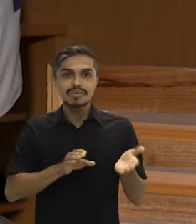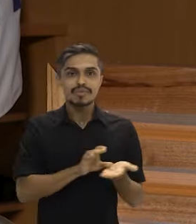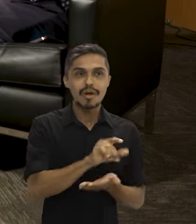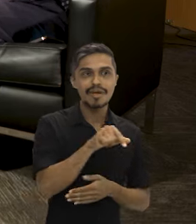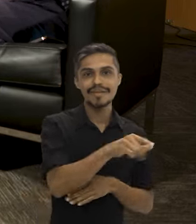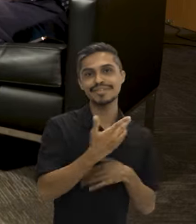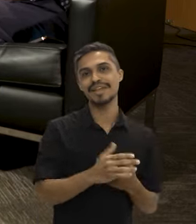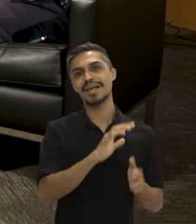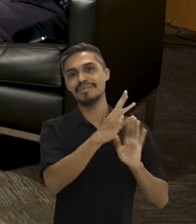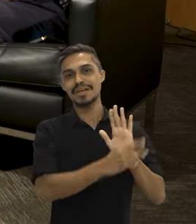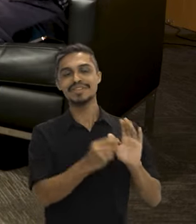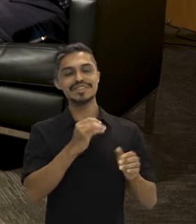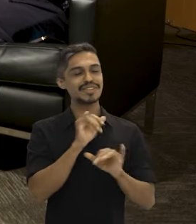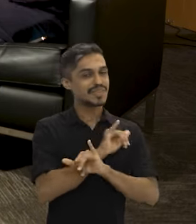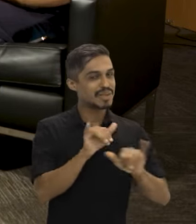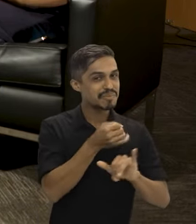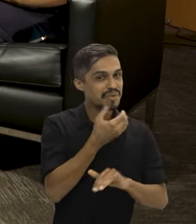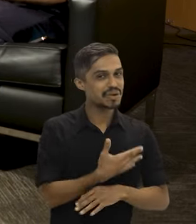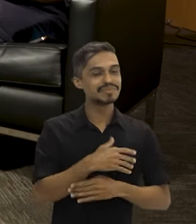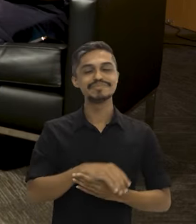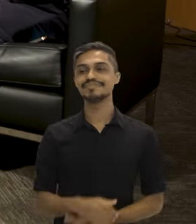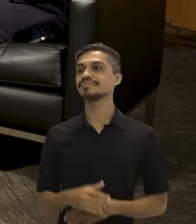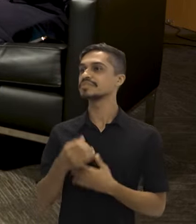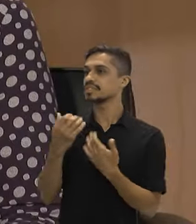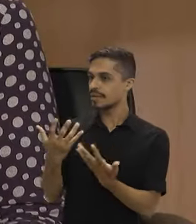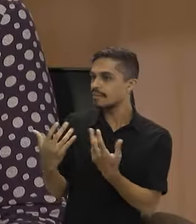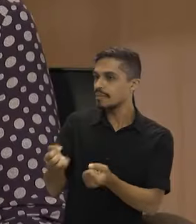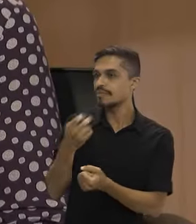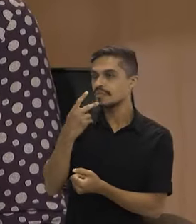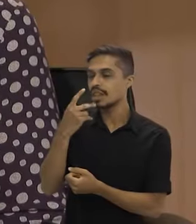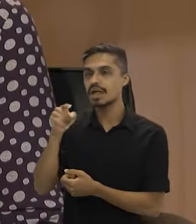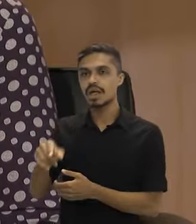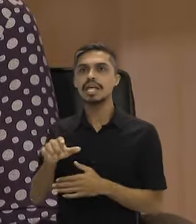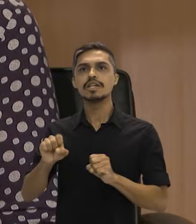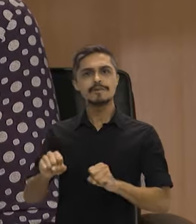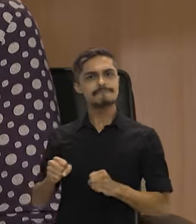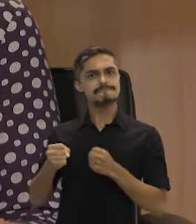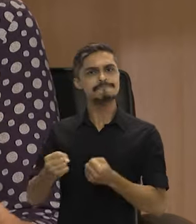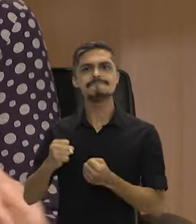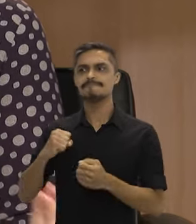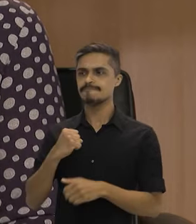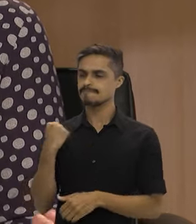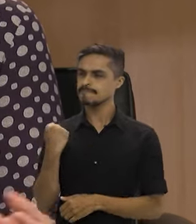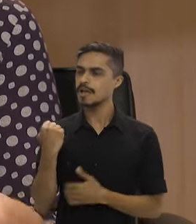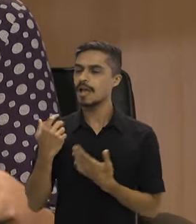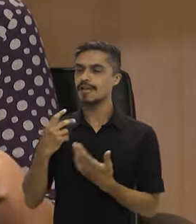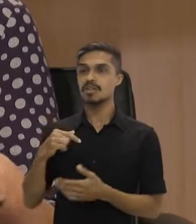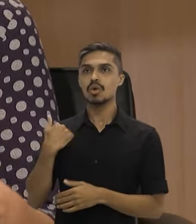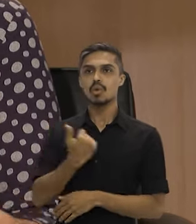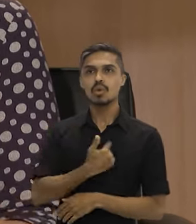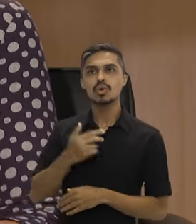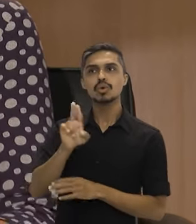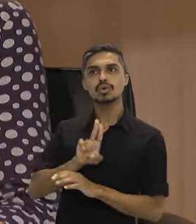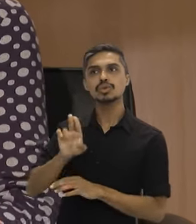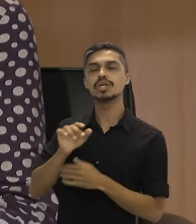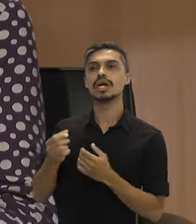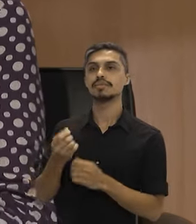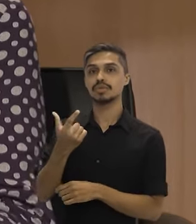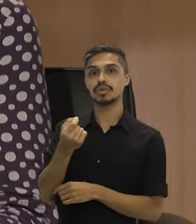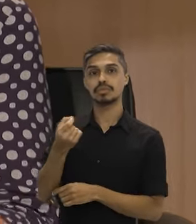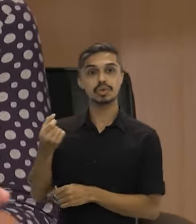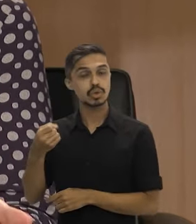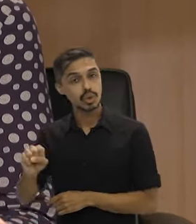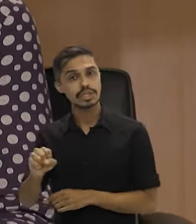notícia boa. Pois é, então. Vamos falar dele. O Fundo Amazônia já foi muito forte no passado, né? Como disse, criado em 2008.